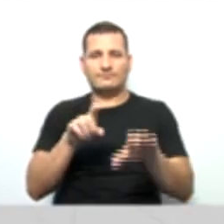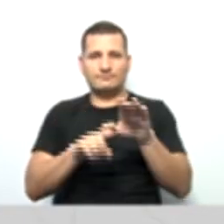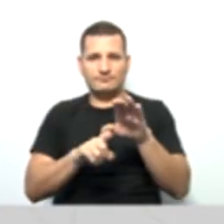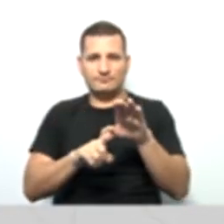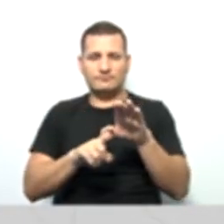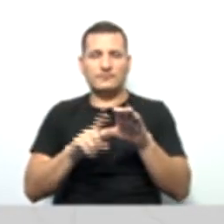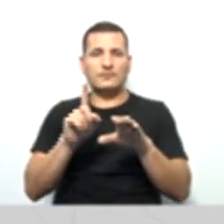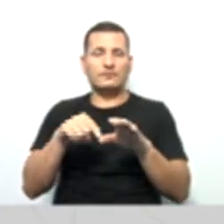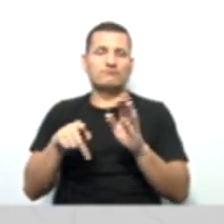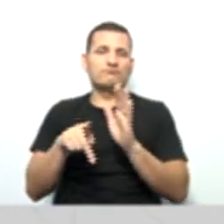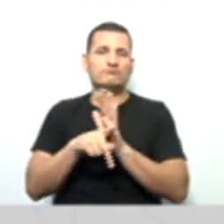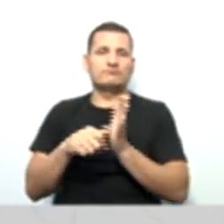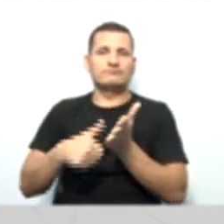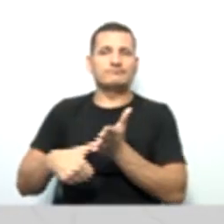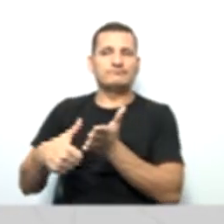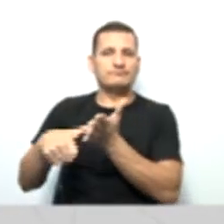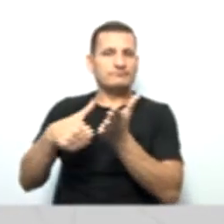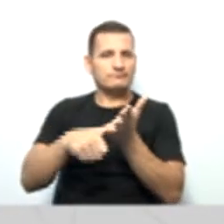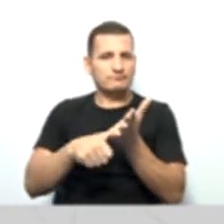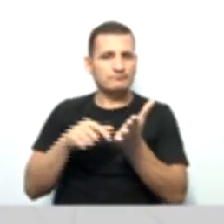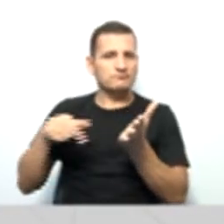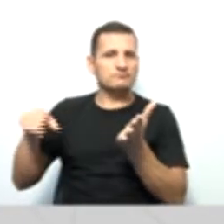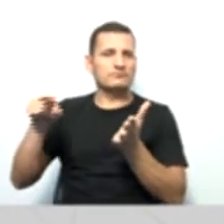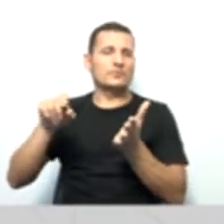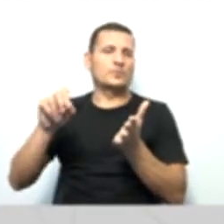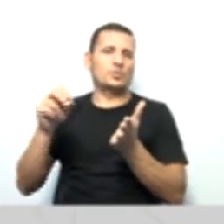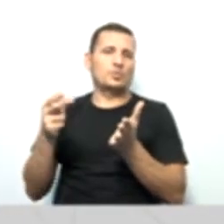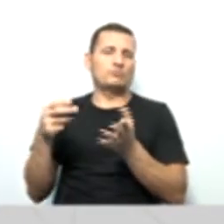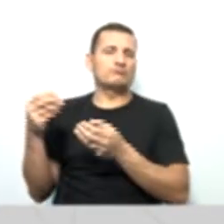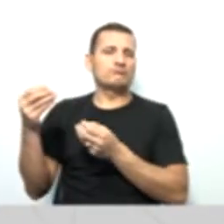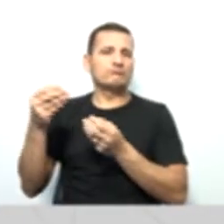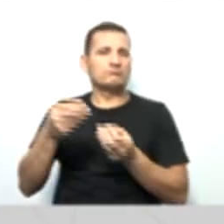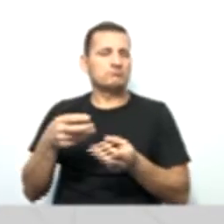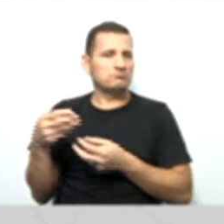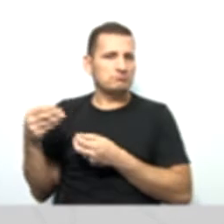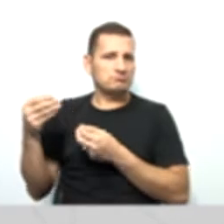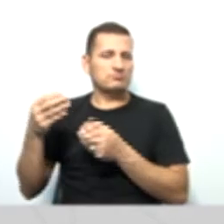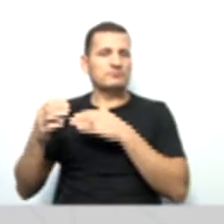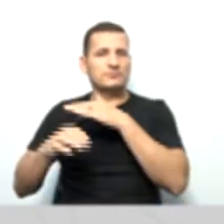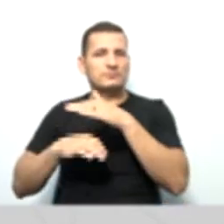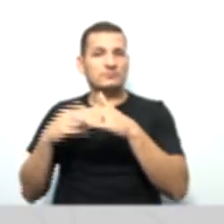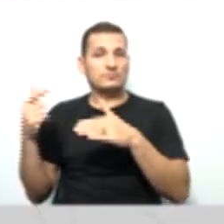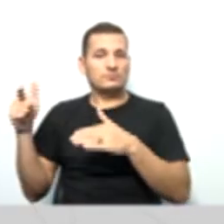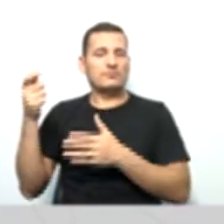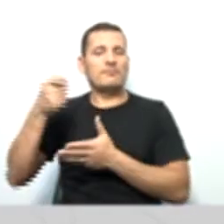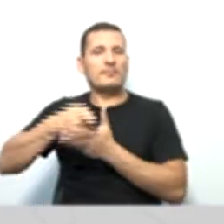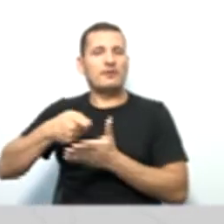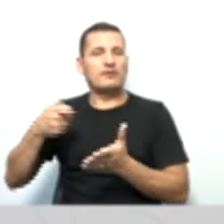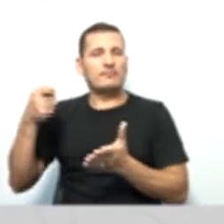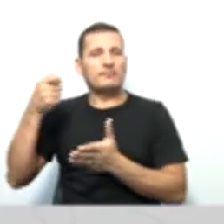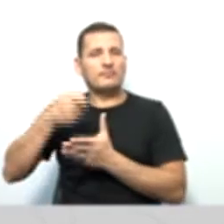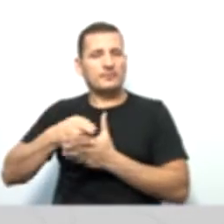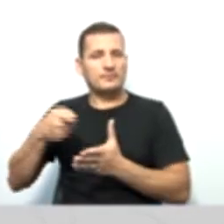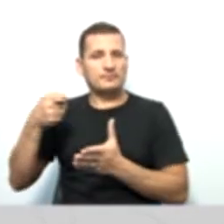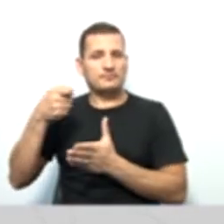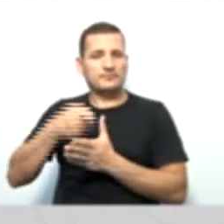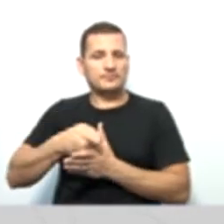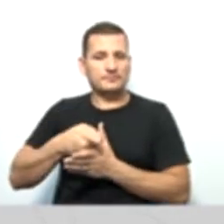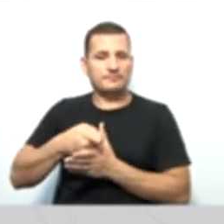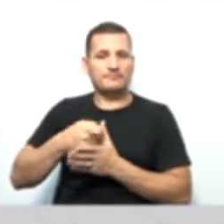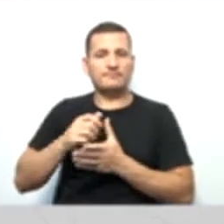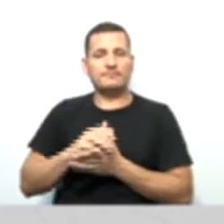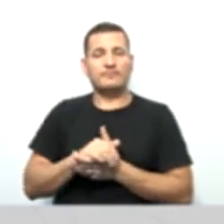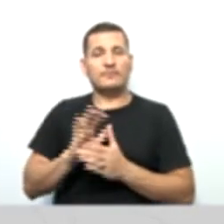realização das cooperações normais do dia a dia da cooperativa. O o autor deve, o